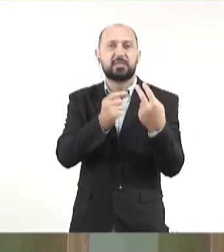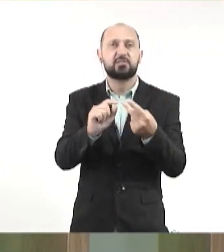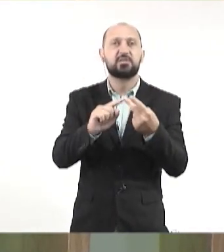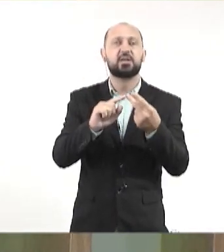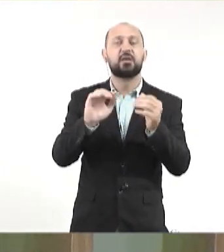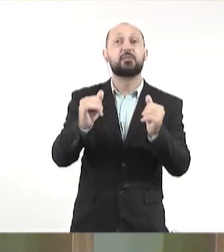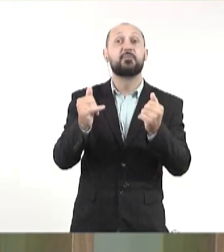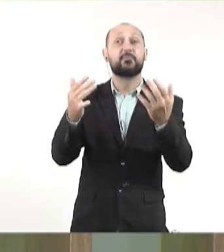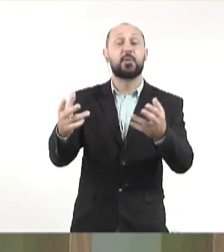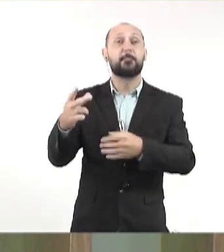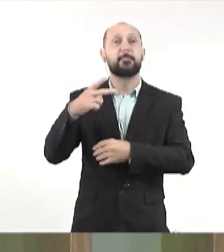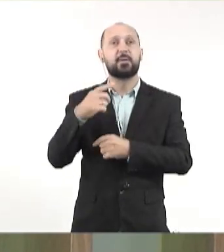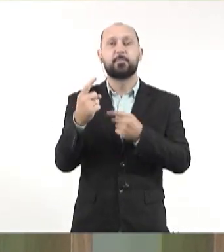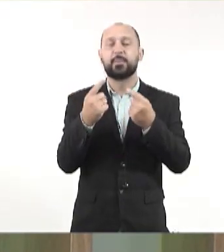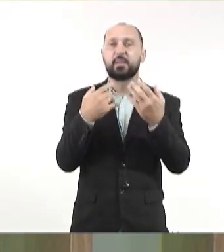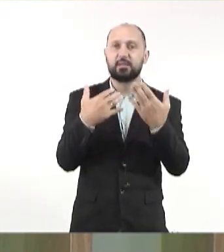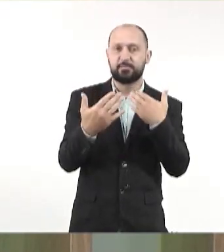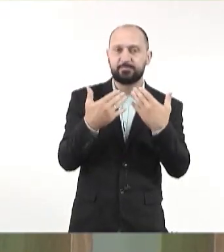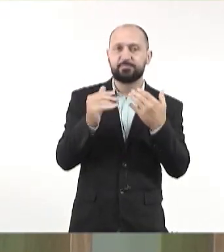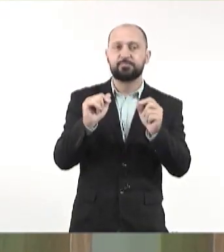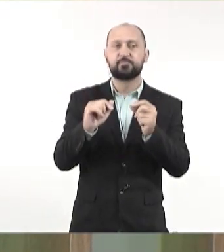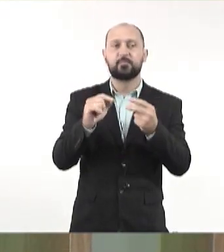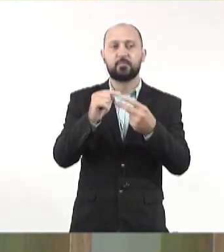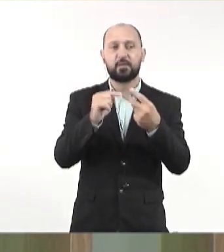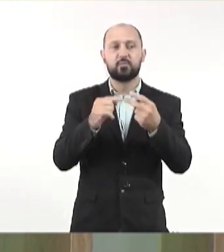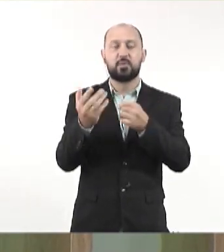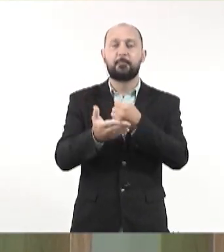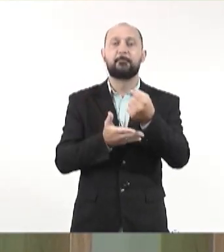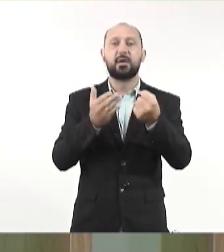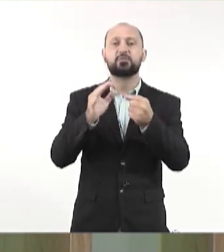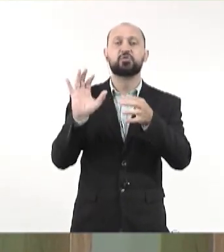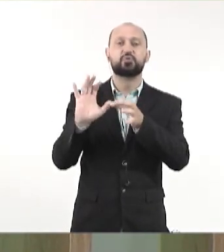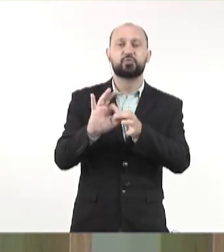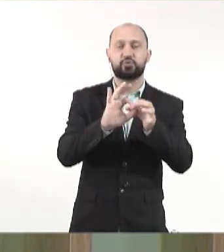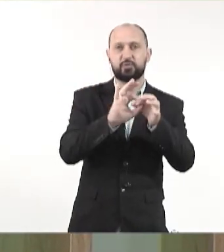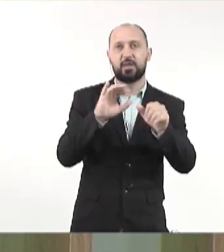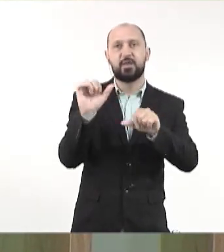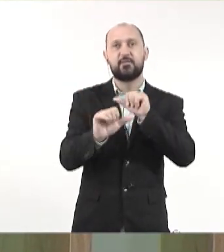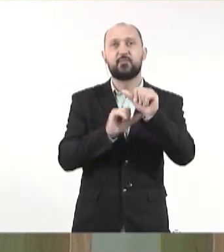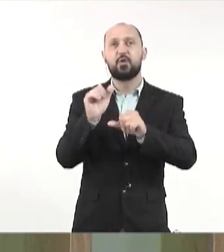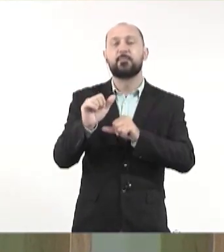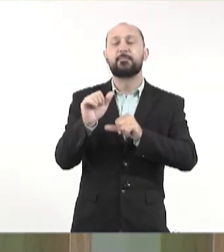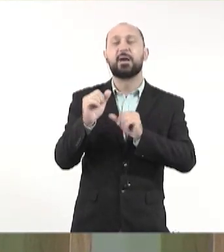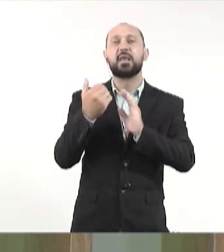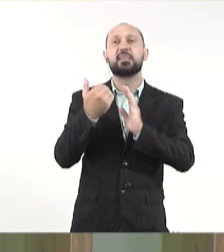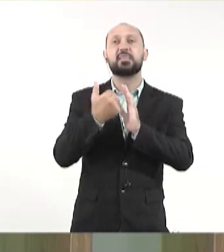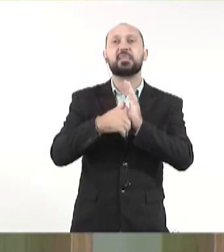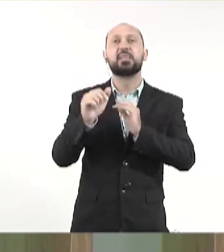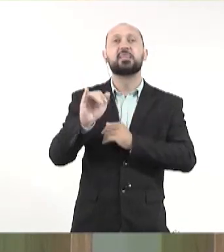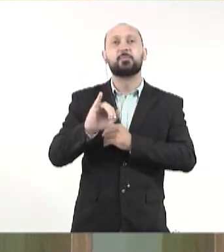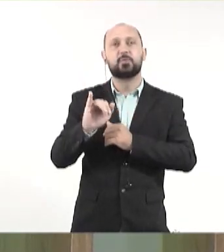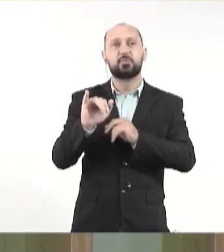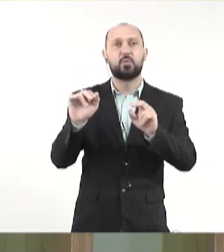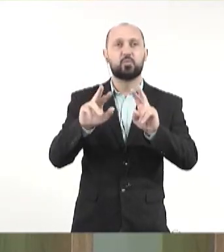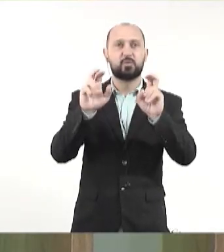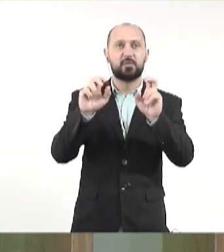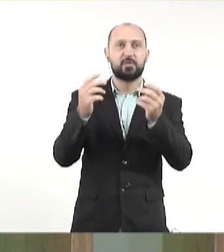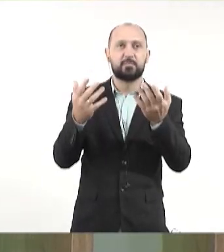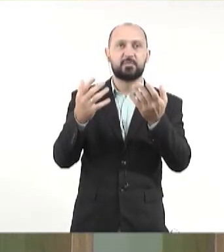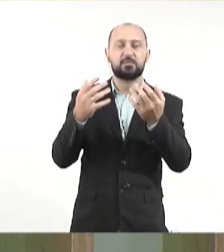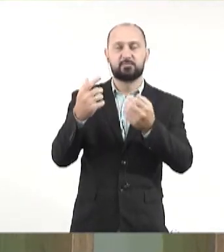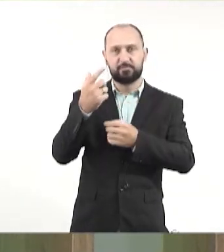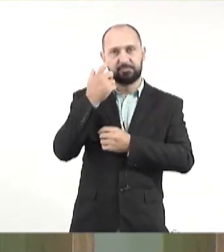também a iniciativa privada para debater esses dois princípios no contexto da reforma tributária. É um tema que